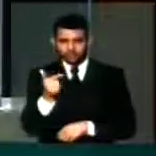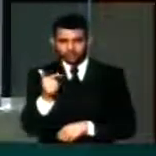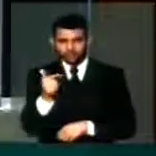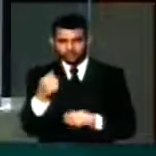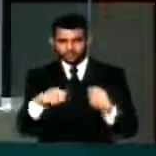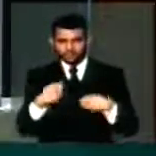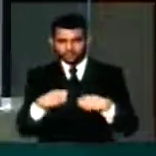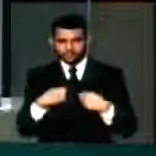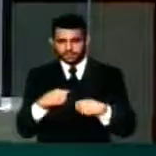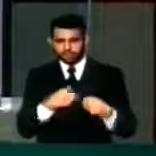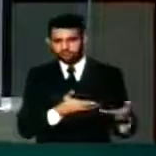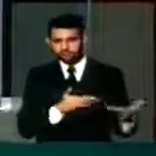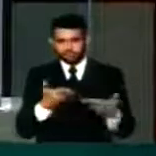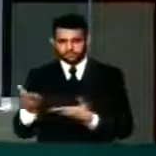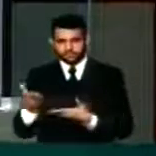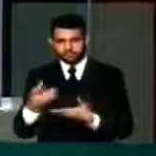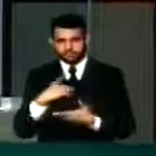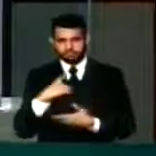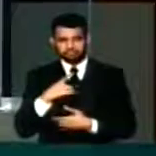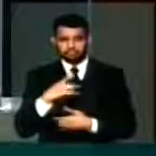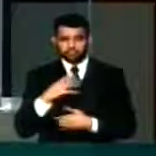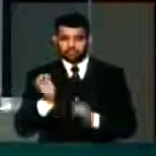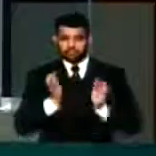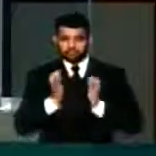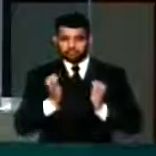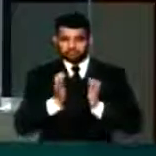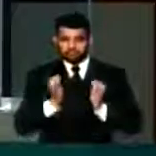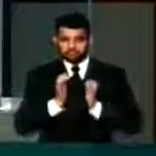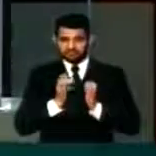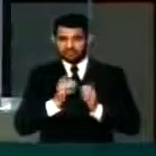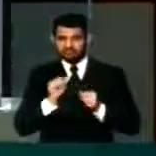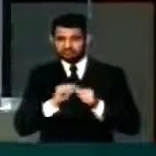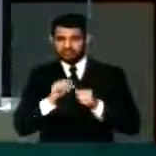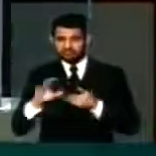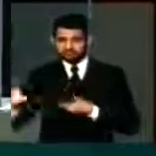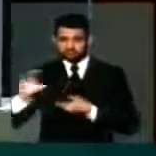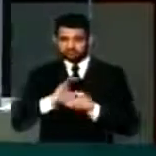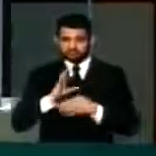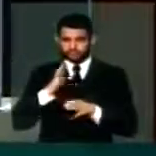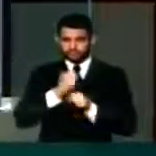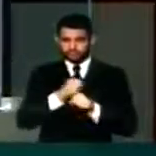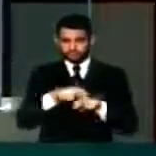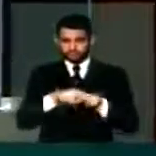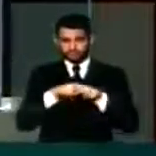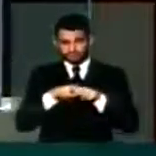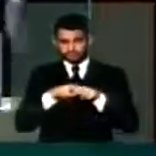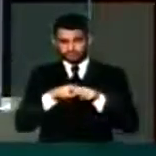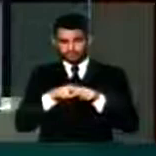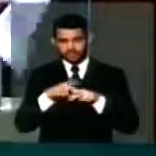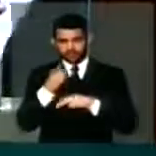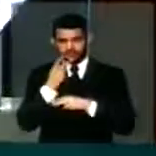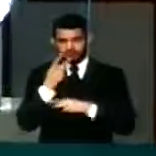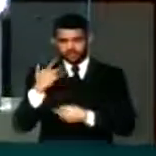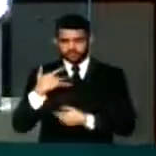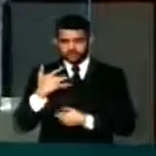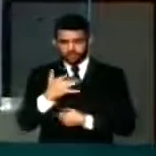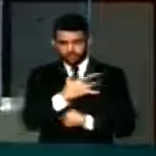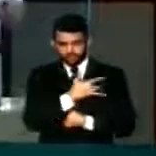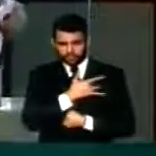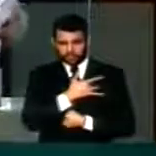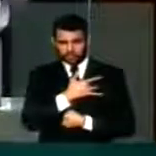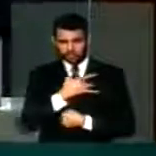deve ser despachante de luxo, atrás de emendas. E por isso, nós estamos falando aqui em saúde,